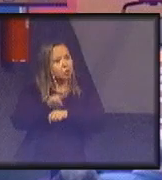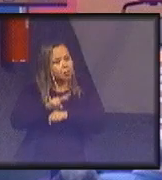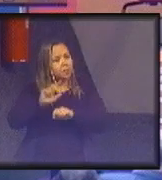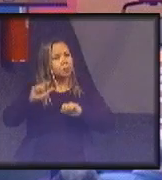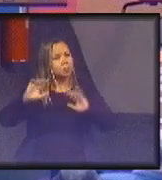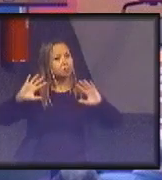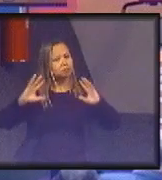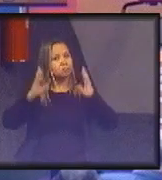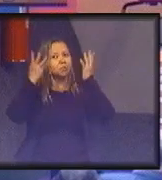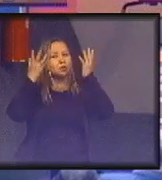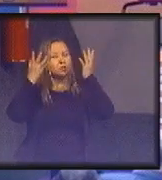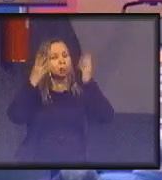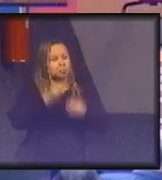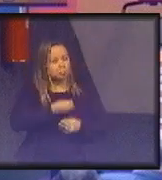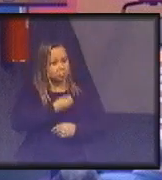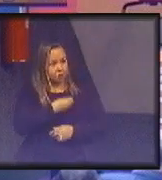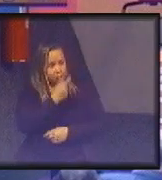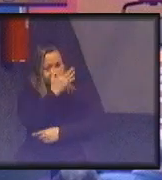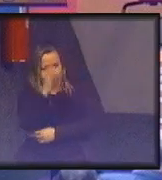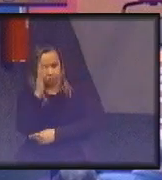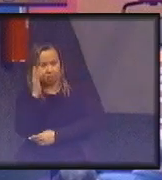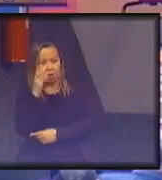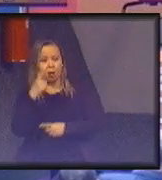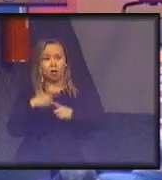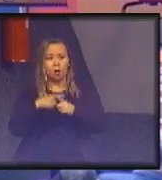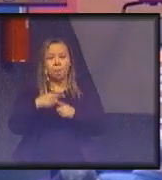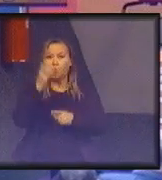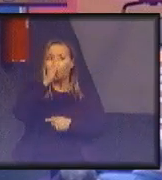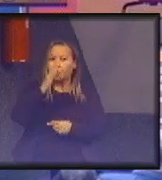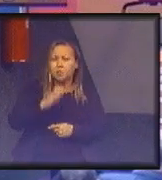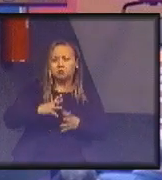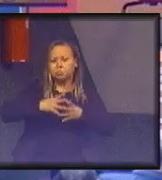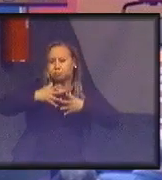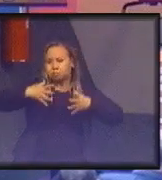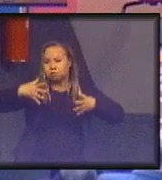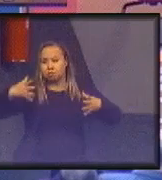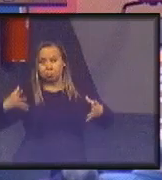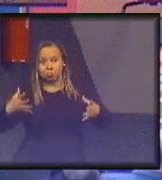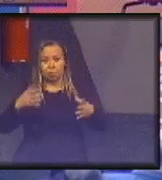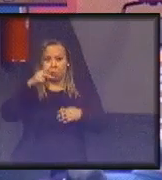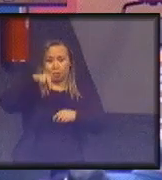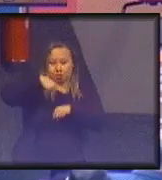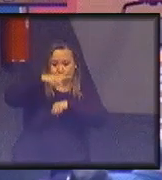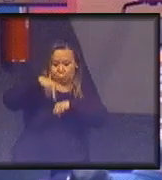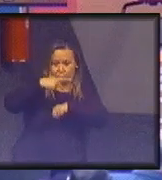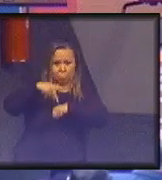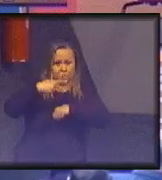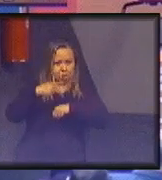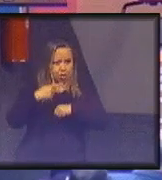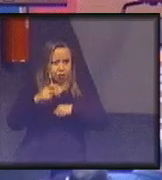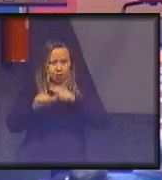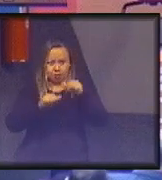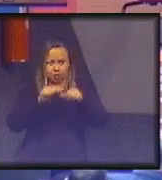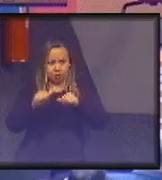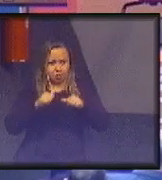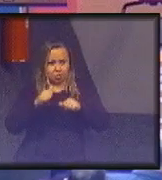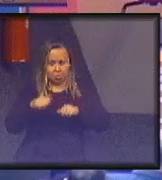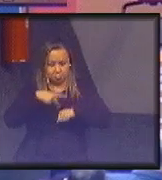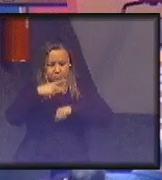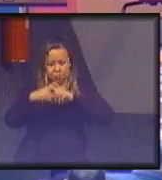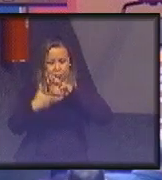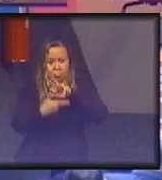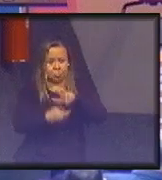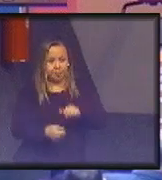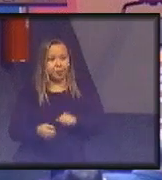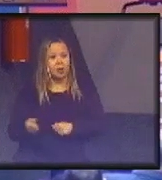biodiversidade? Biodiversidade, que o Brasil é um dos grandes países mega biodiversos do planeta. Segundo, que eu acho que as